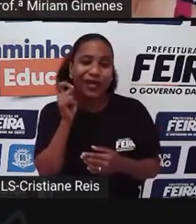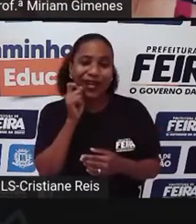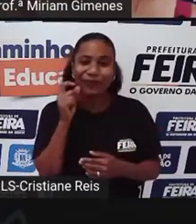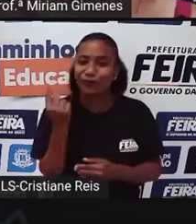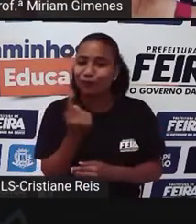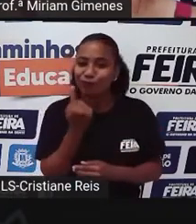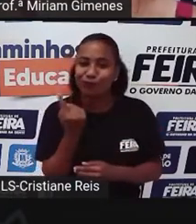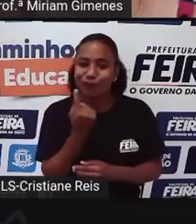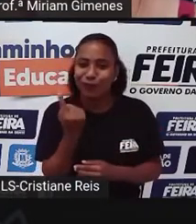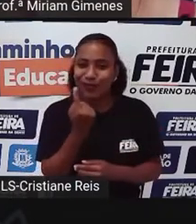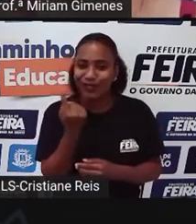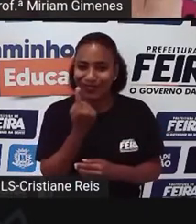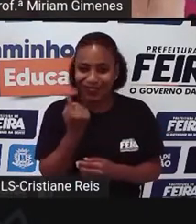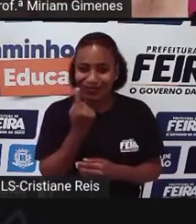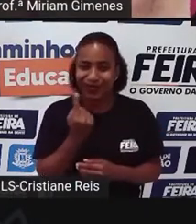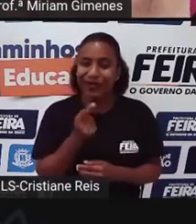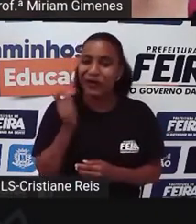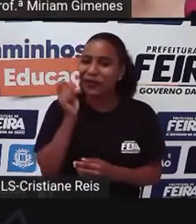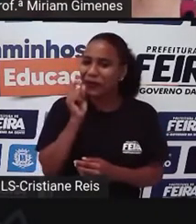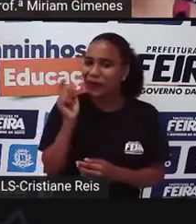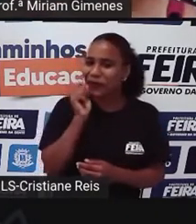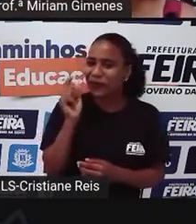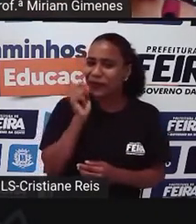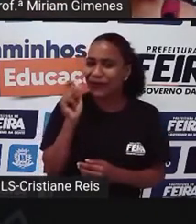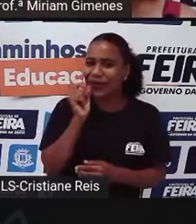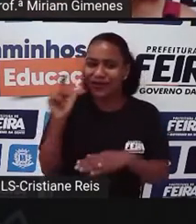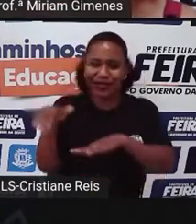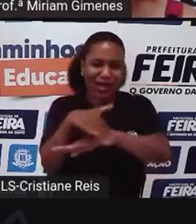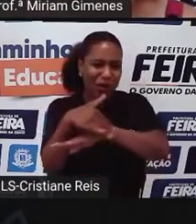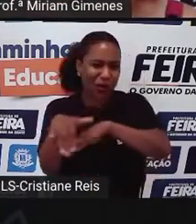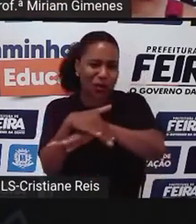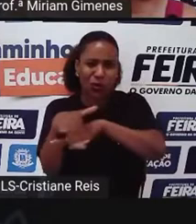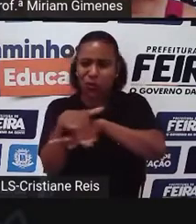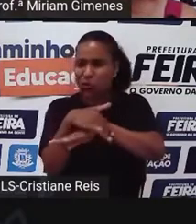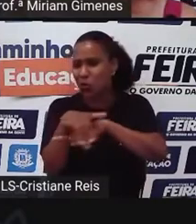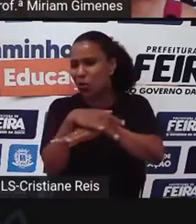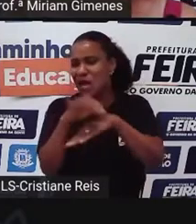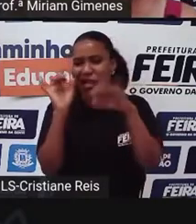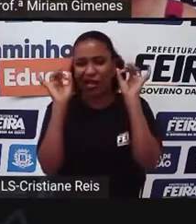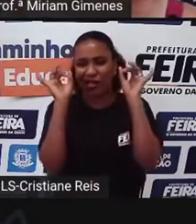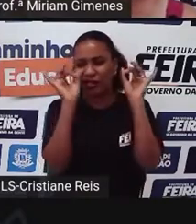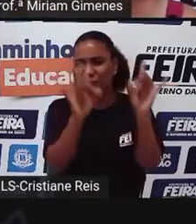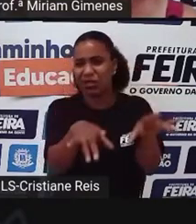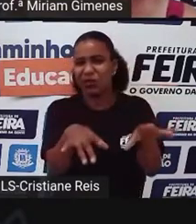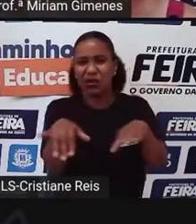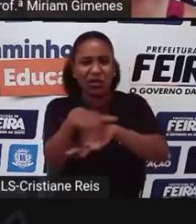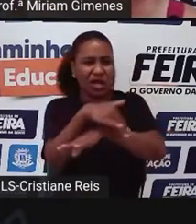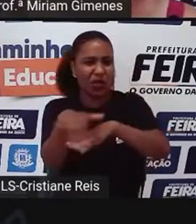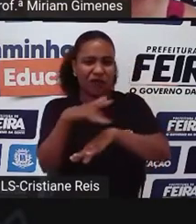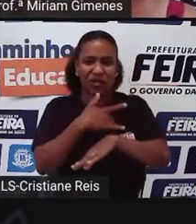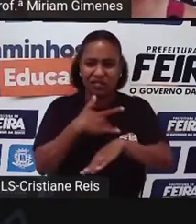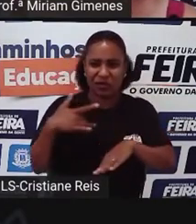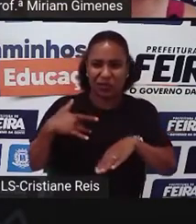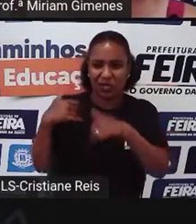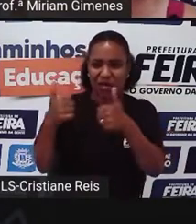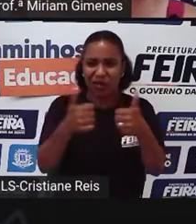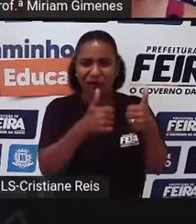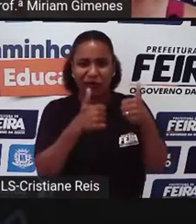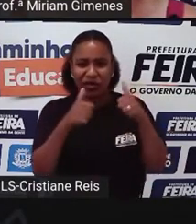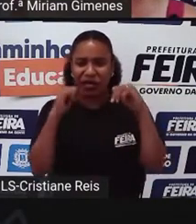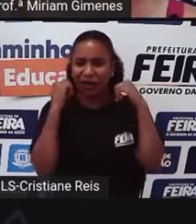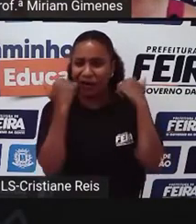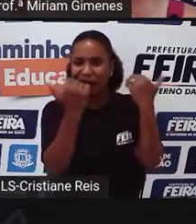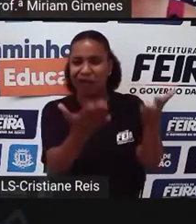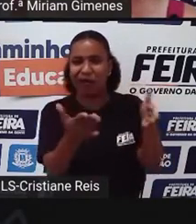Né E tem gente Que fala Que gato Na rua Não tem problema nenhum Que o gato Ele vai ficar saudável Na rua É o ambiente